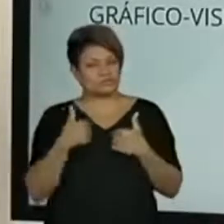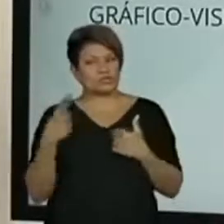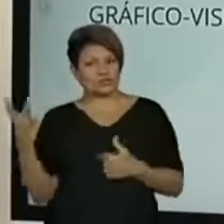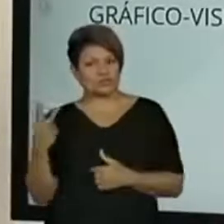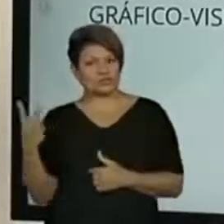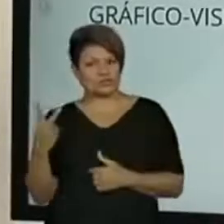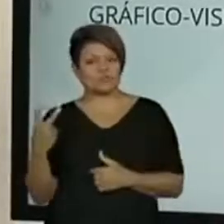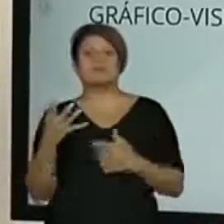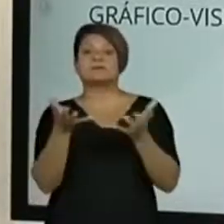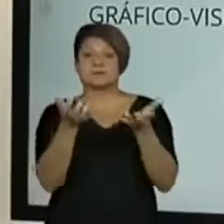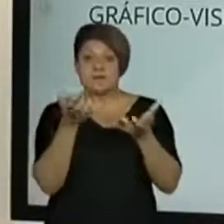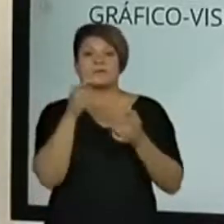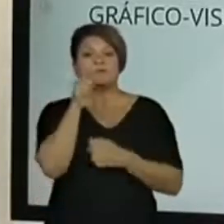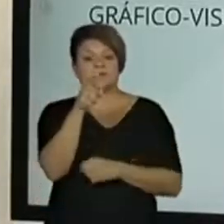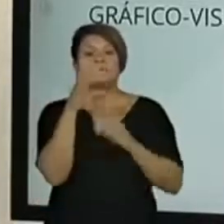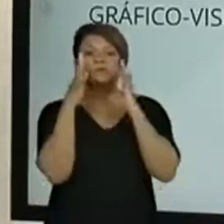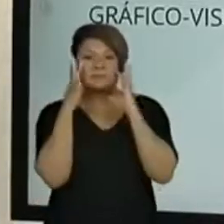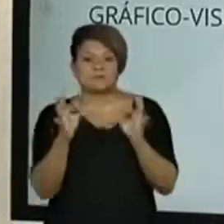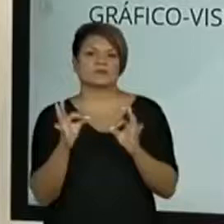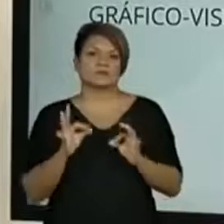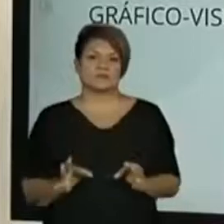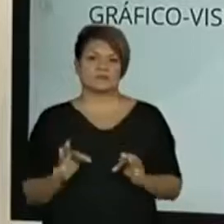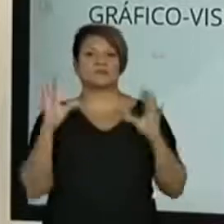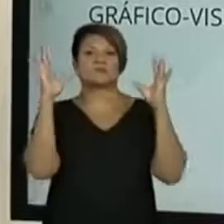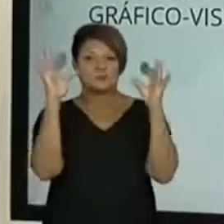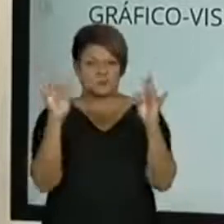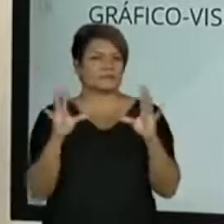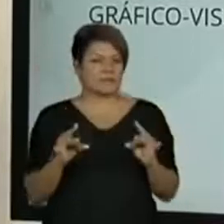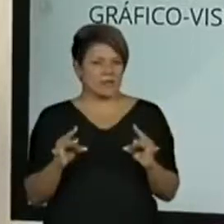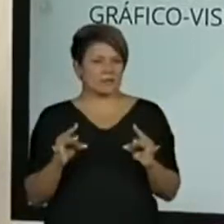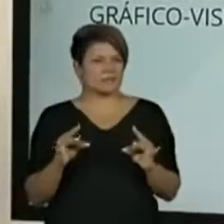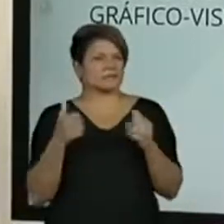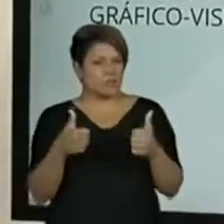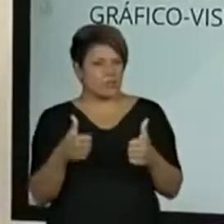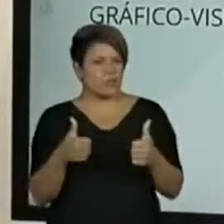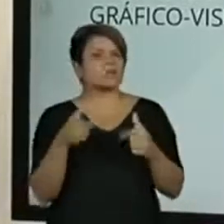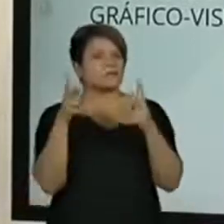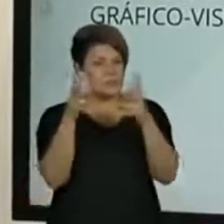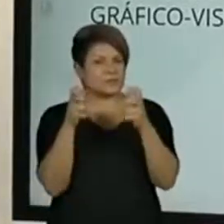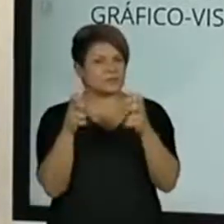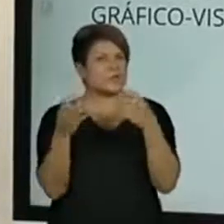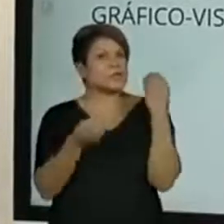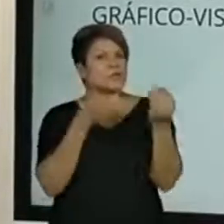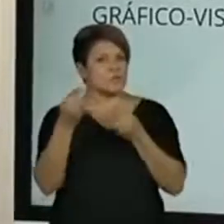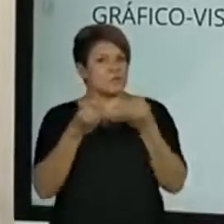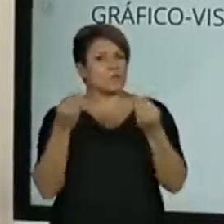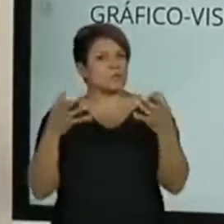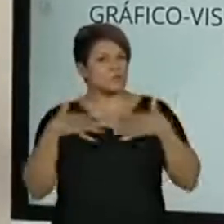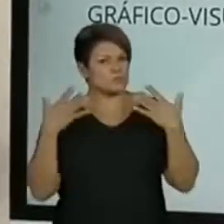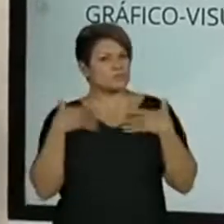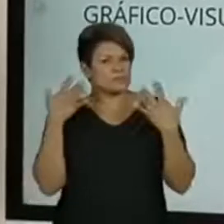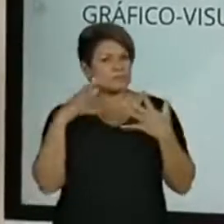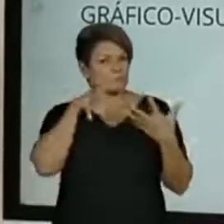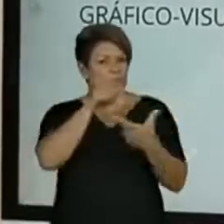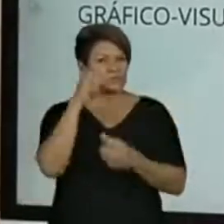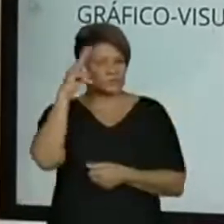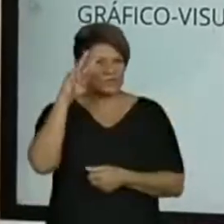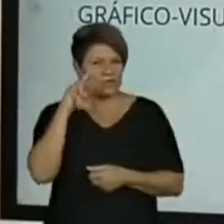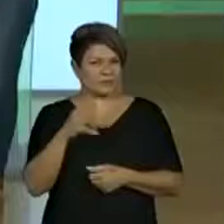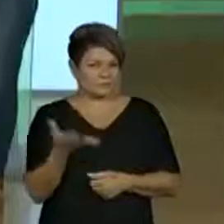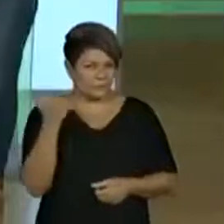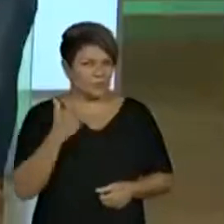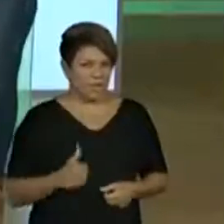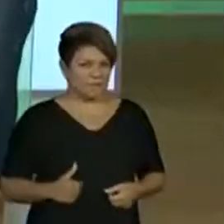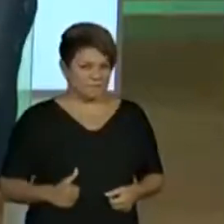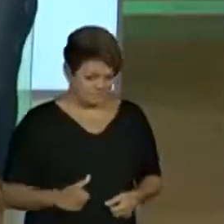Vivi quer que vocês prestem atenção nos detalhes. Que aí vocês vão perceber como é encantador esse mundo das histórias em quadrinhos. Vamos